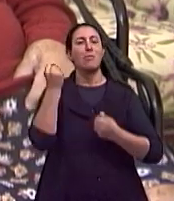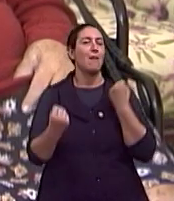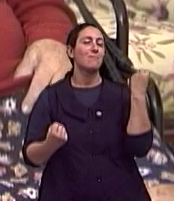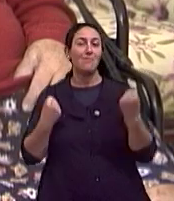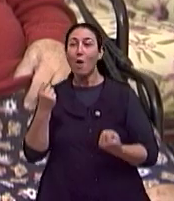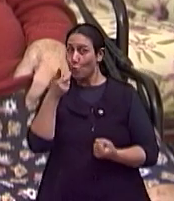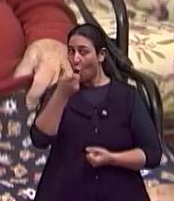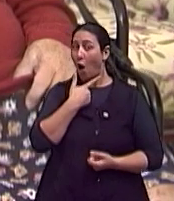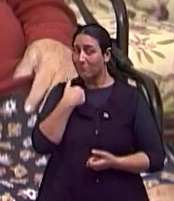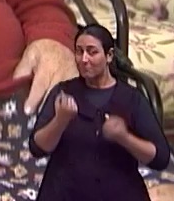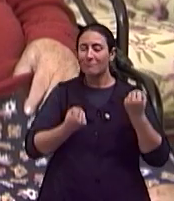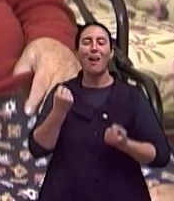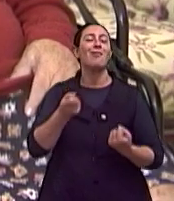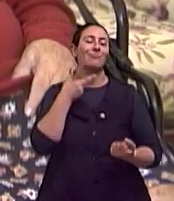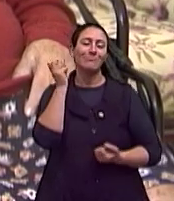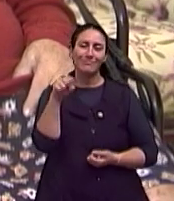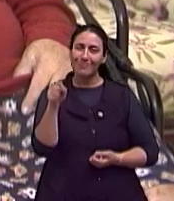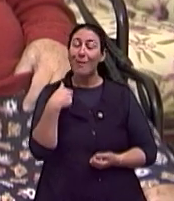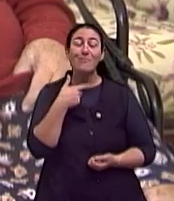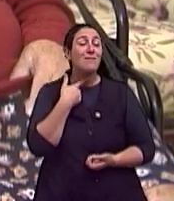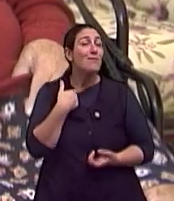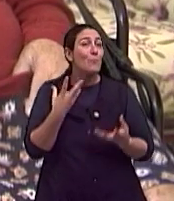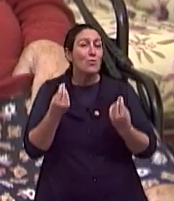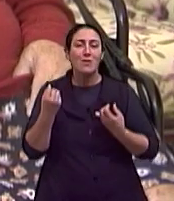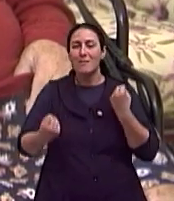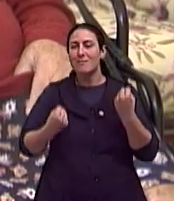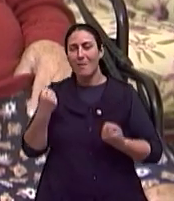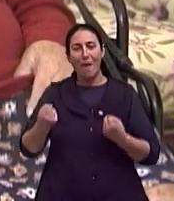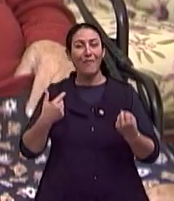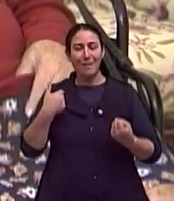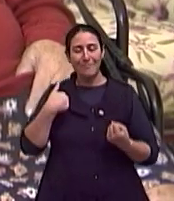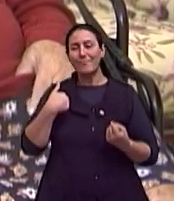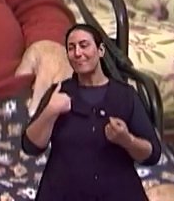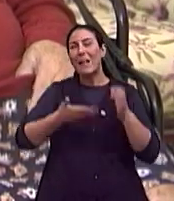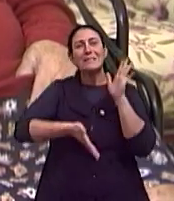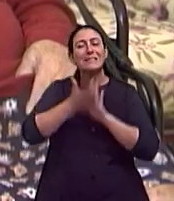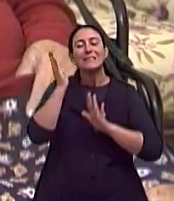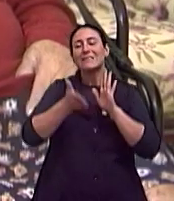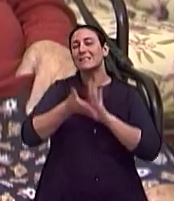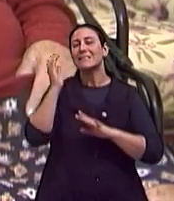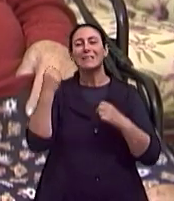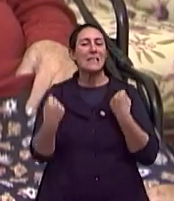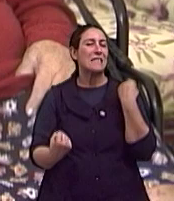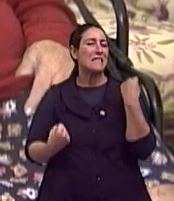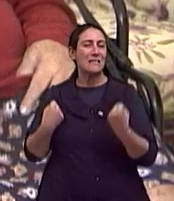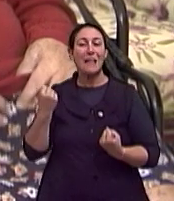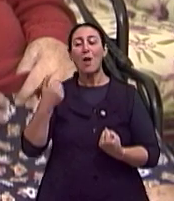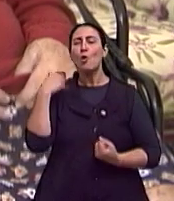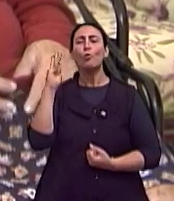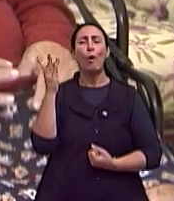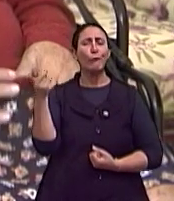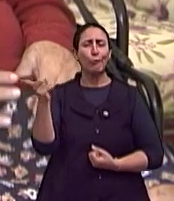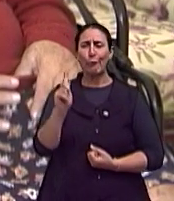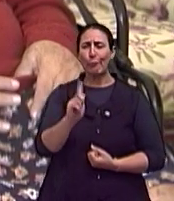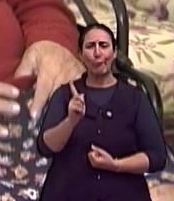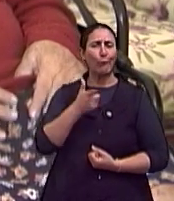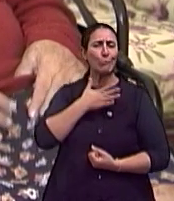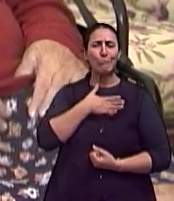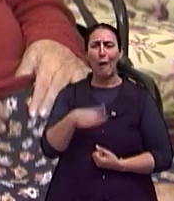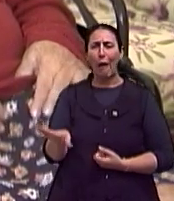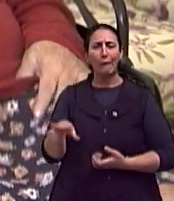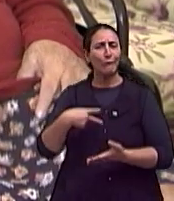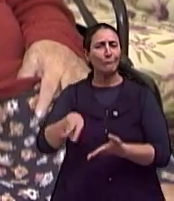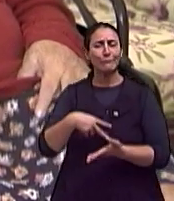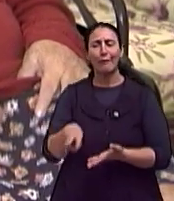dançar? Gostava muito de dançar. eu fui doiva e meu doivo não gostava. Ah, é? Eu sou solteirona